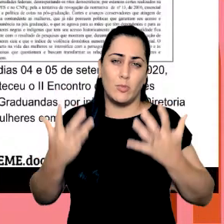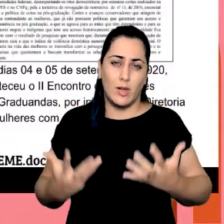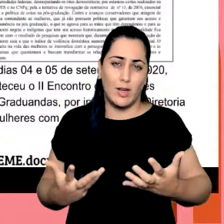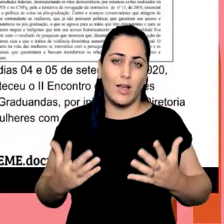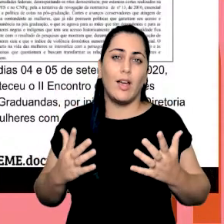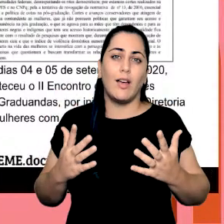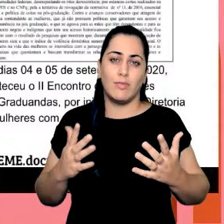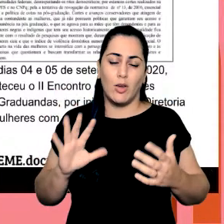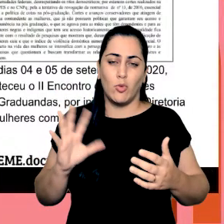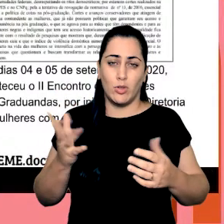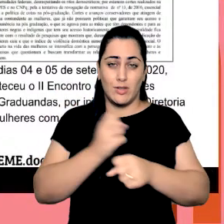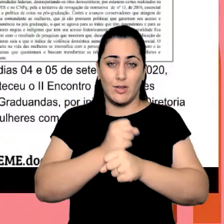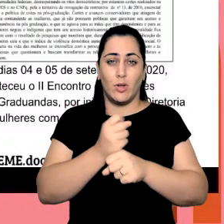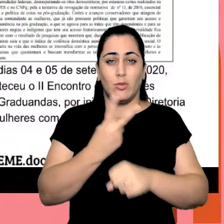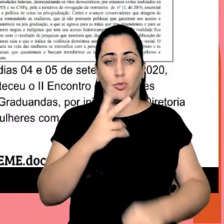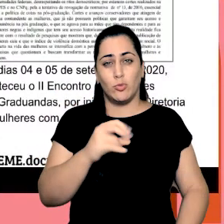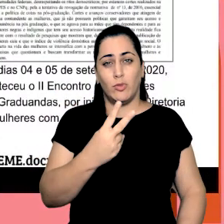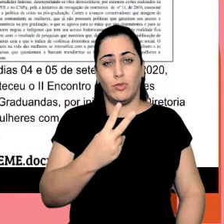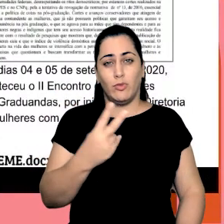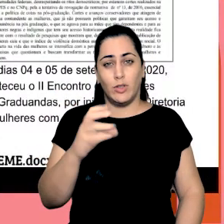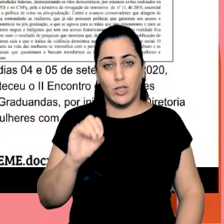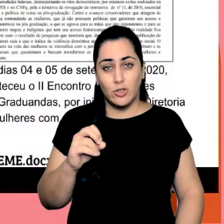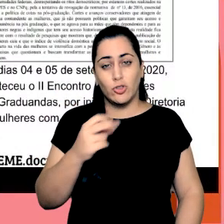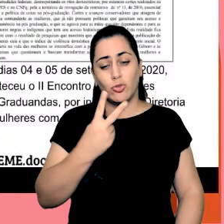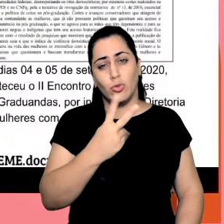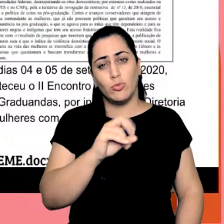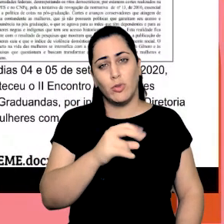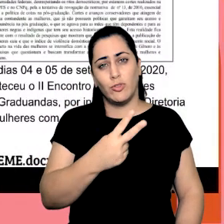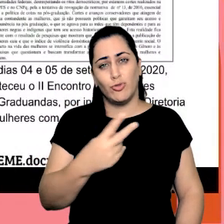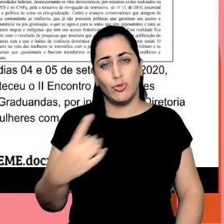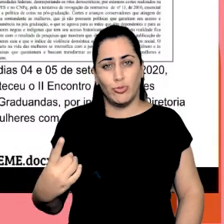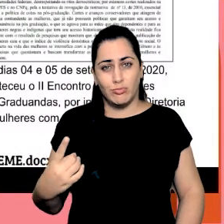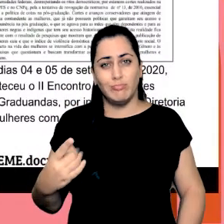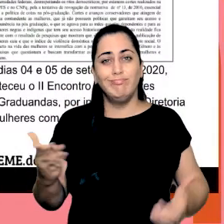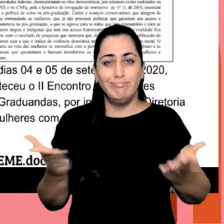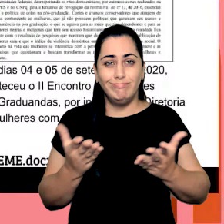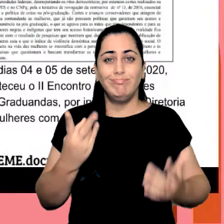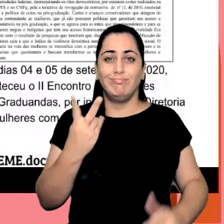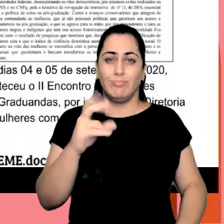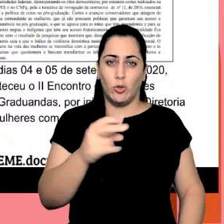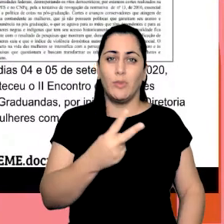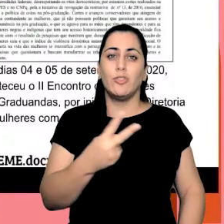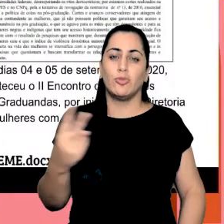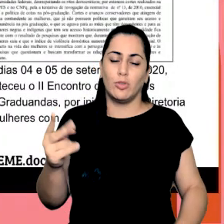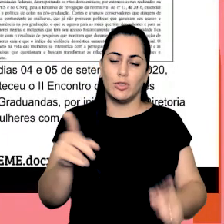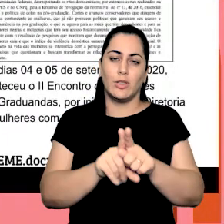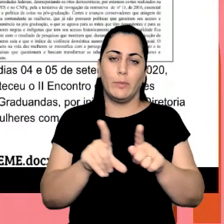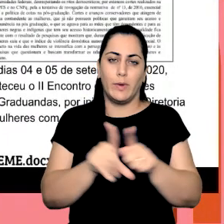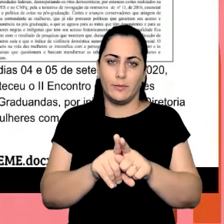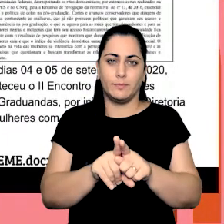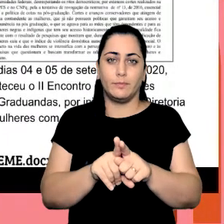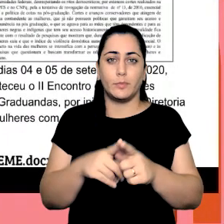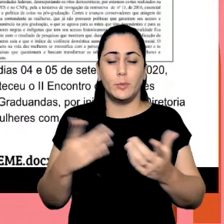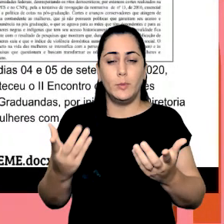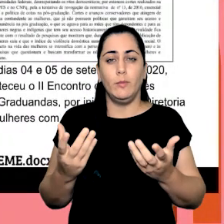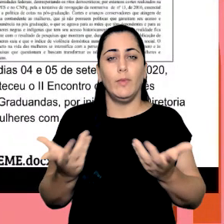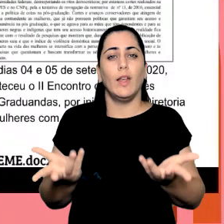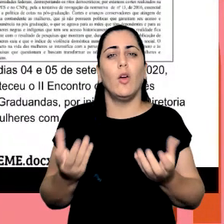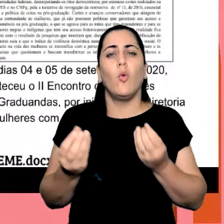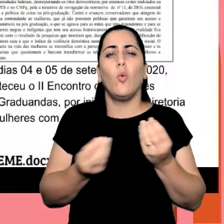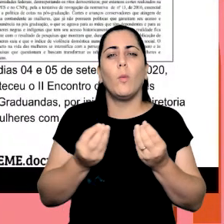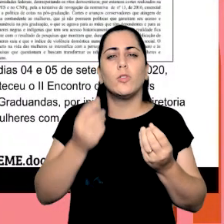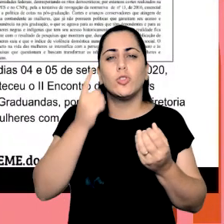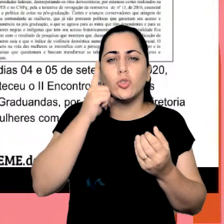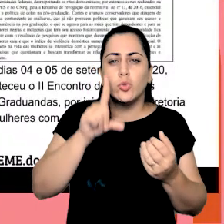isso nesse 2020 2021 que está sendo assim nesse novo 2022 também como que a gente lidou com